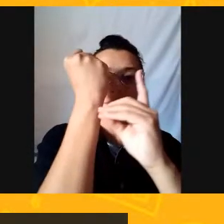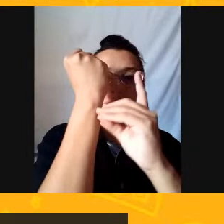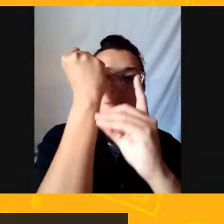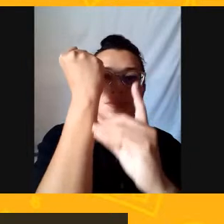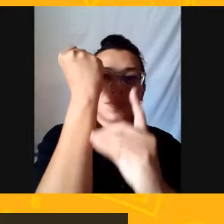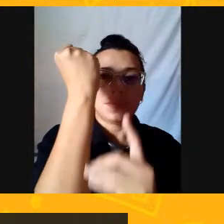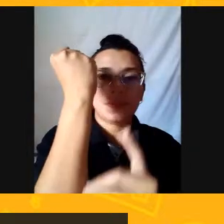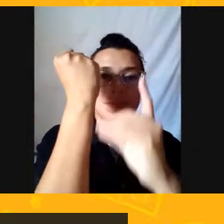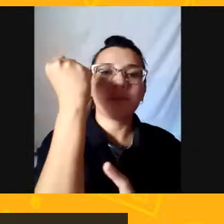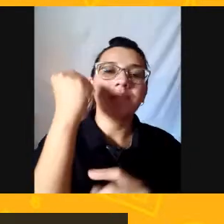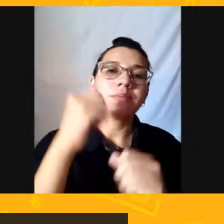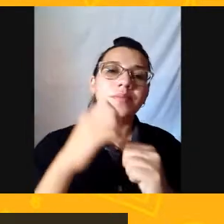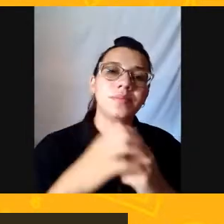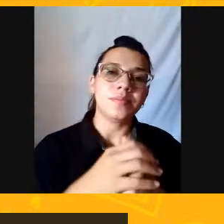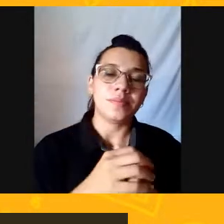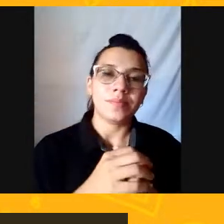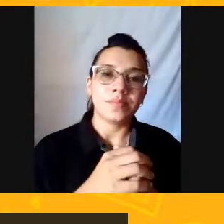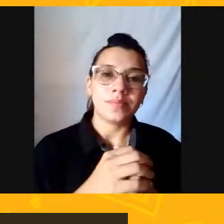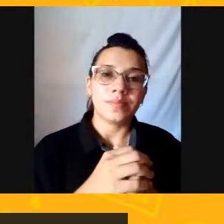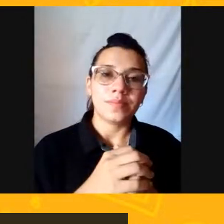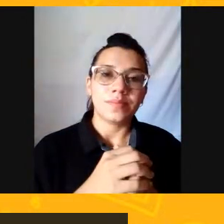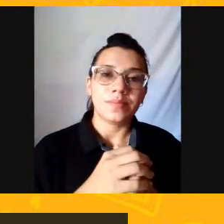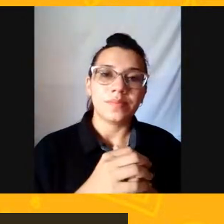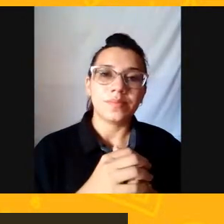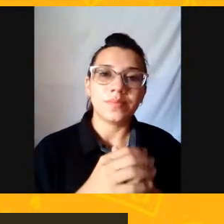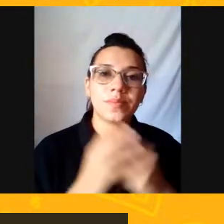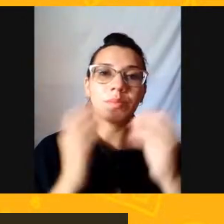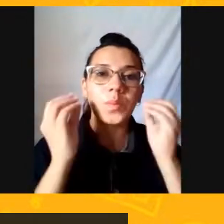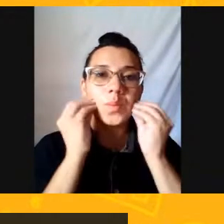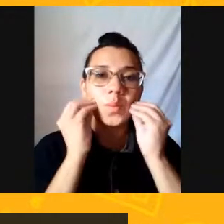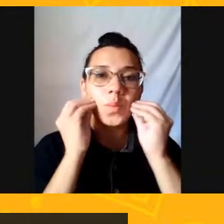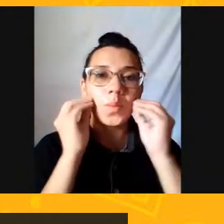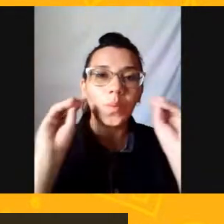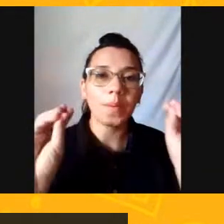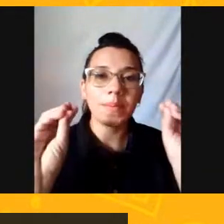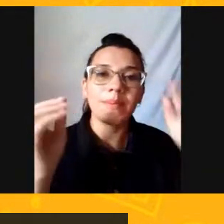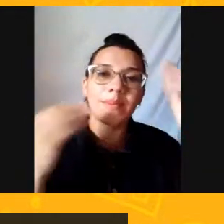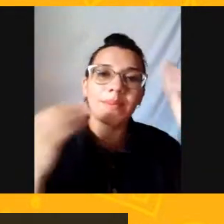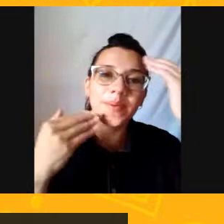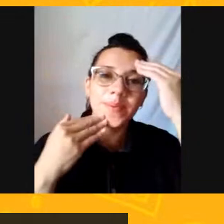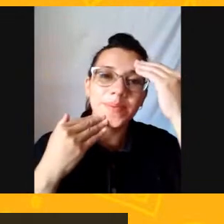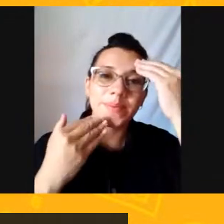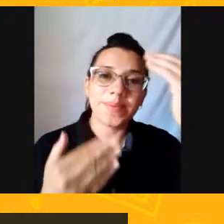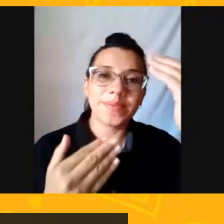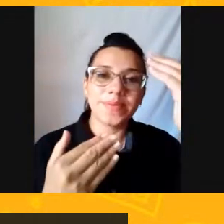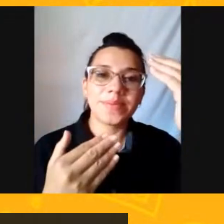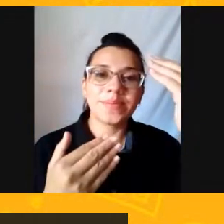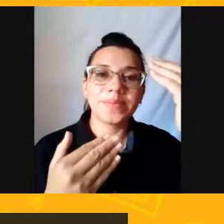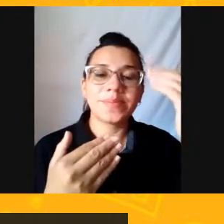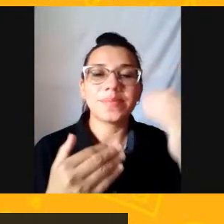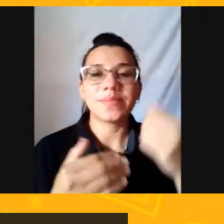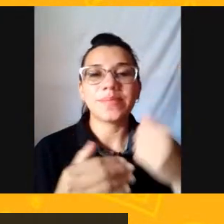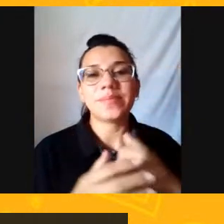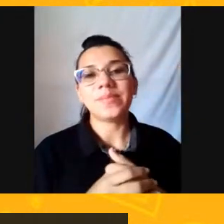Marisa Vera Lúcia A Cláudia Acompanhando aí a gente A Marlene Muita gente